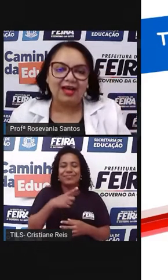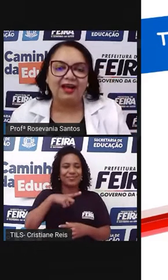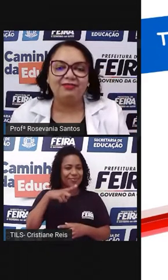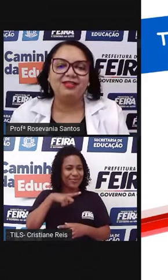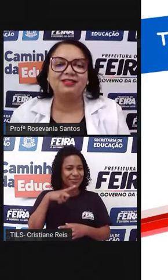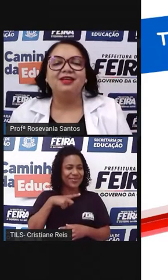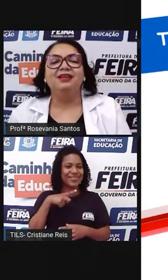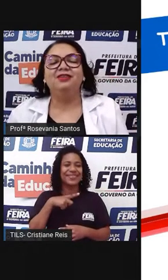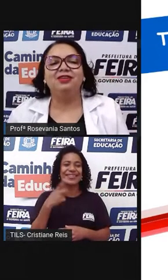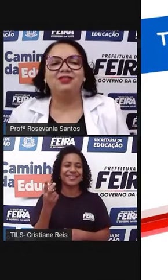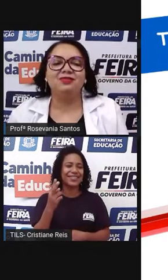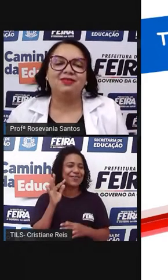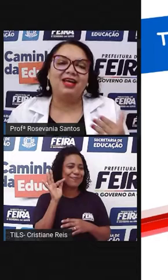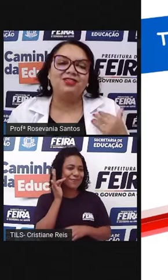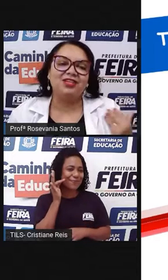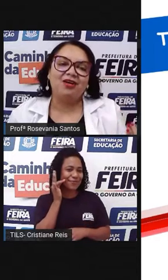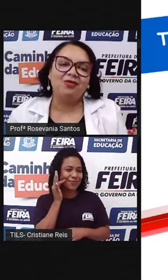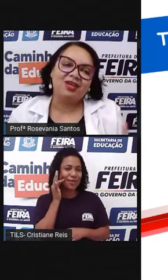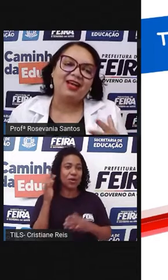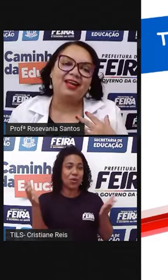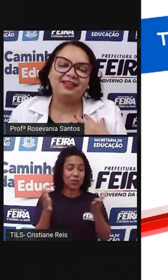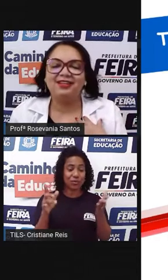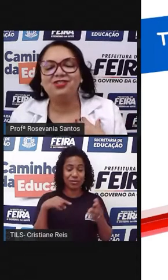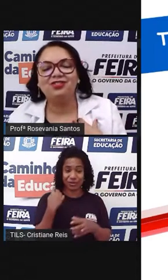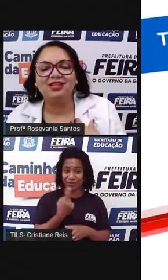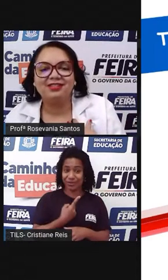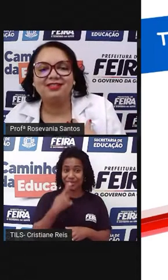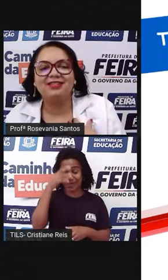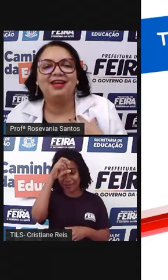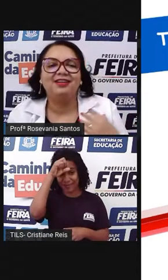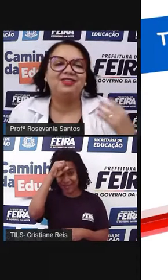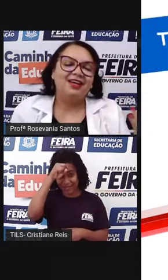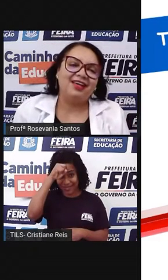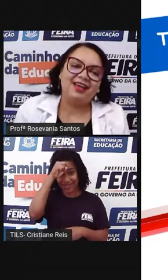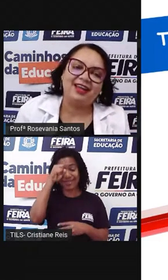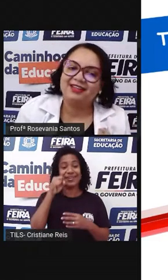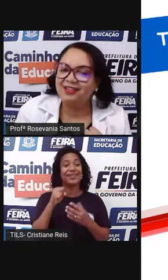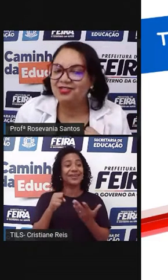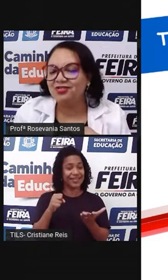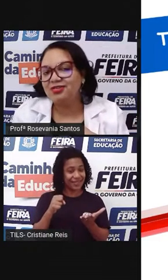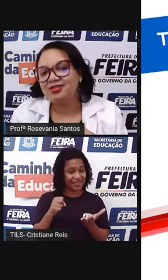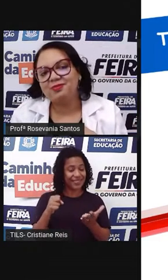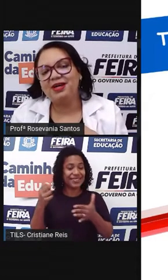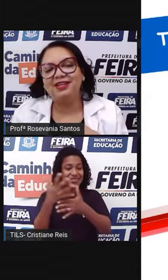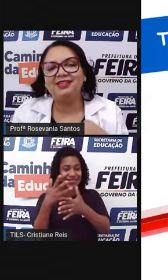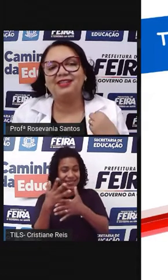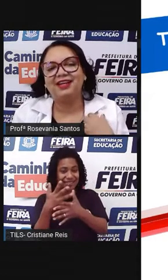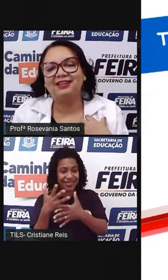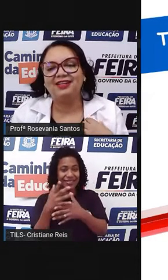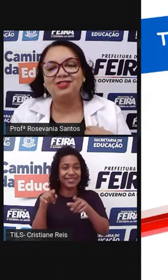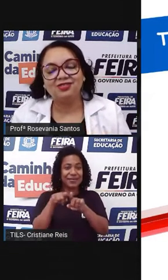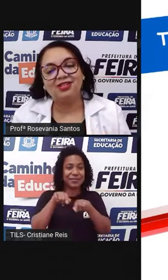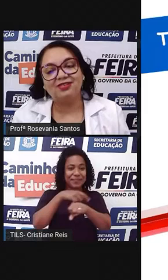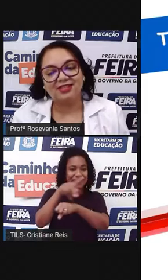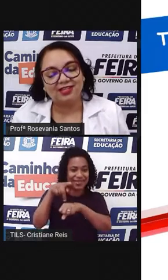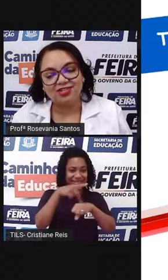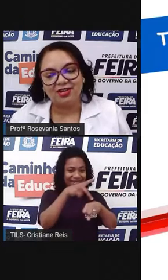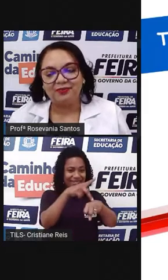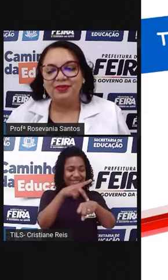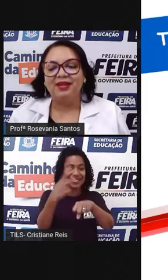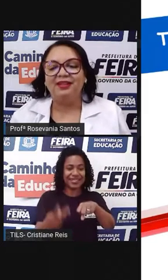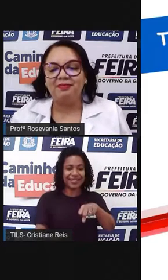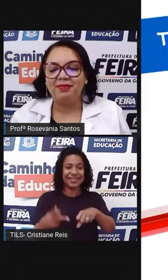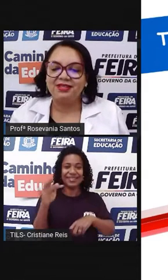tão saudáveis. Então, nós vamos falar de algo que é característico da nossa cidade, é característico do nosso país, característico da nossa